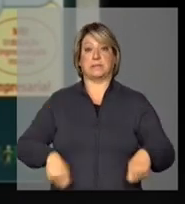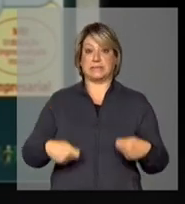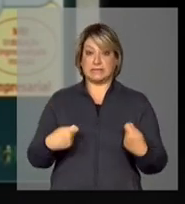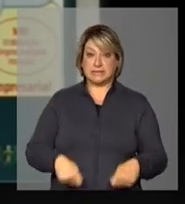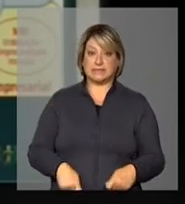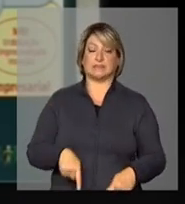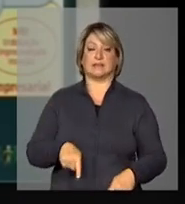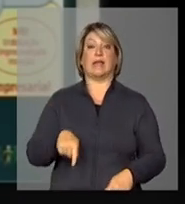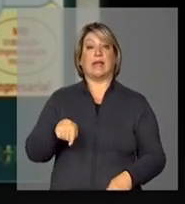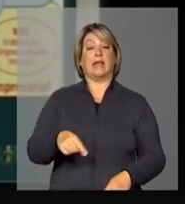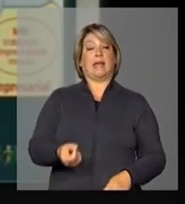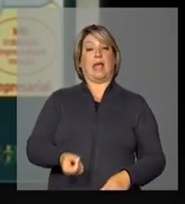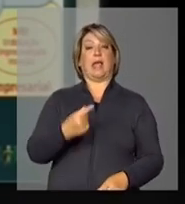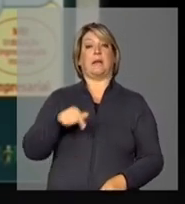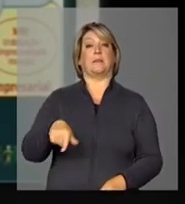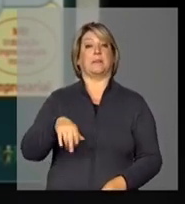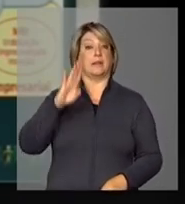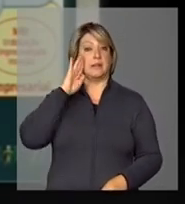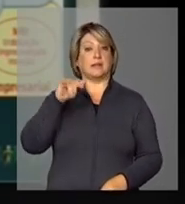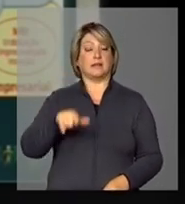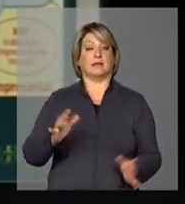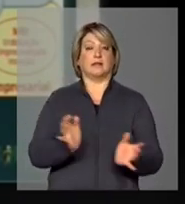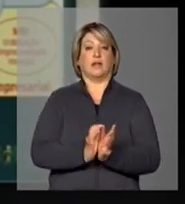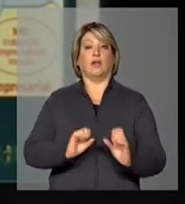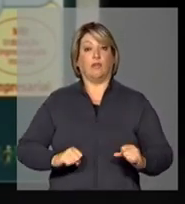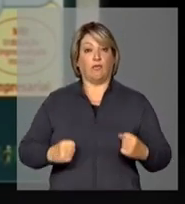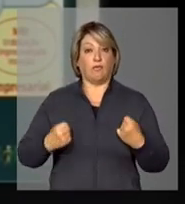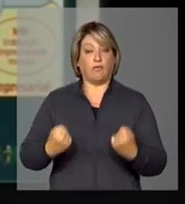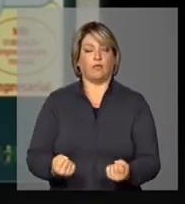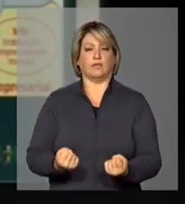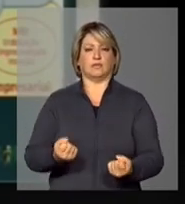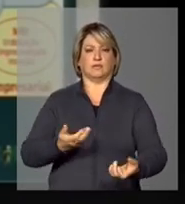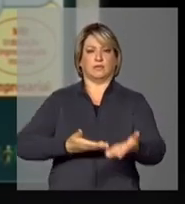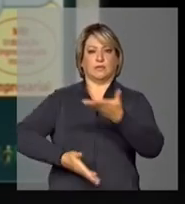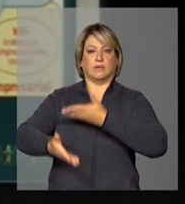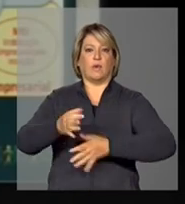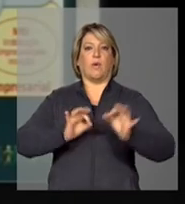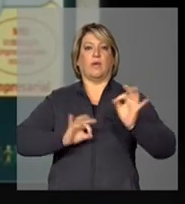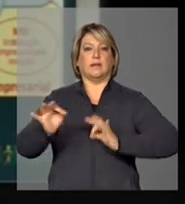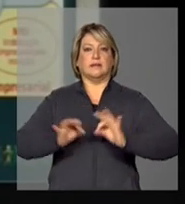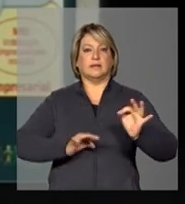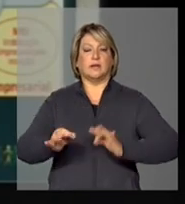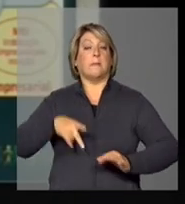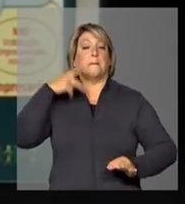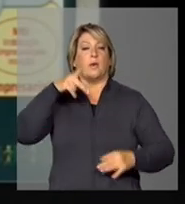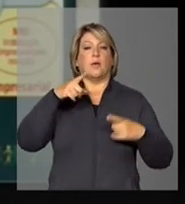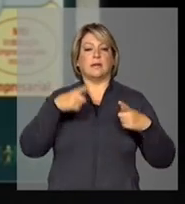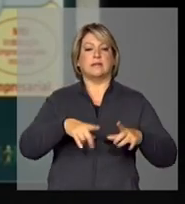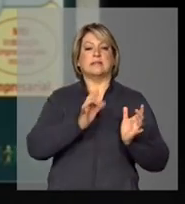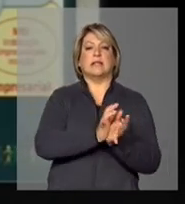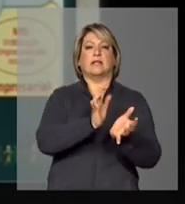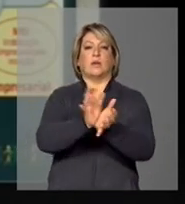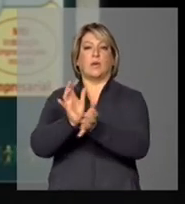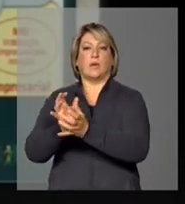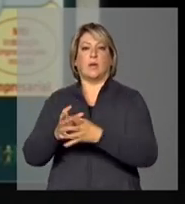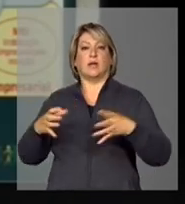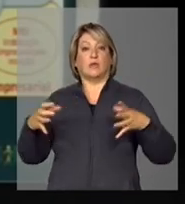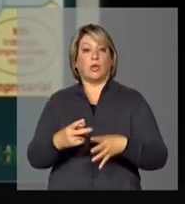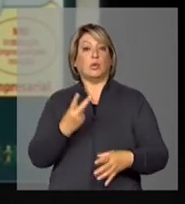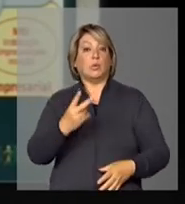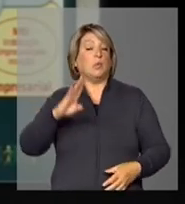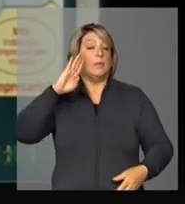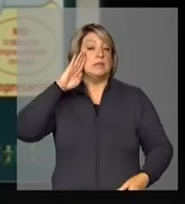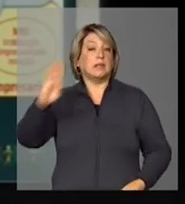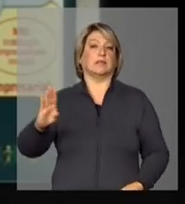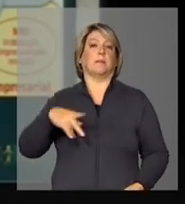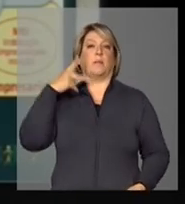ele aparece exatamente nesse esforço de coordenação, de articulação das políticas setoriais em torno de duas grandes políticas, a